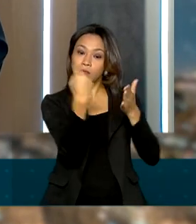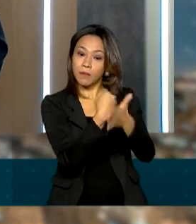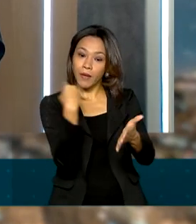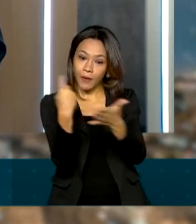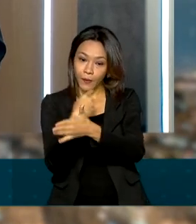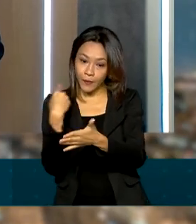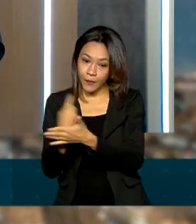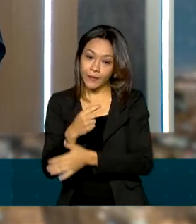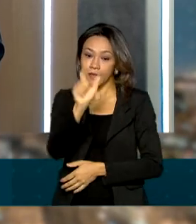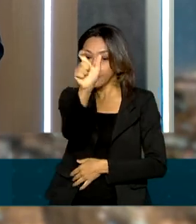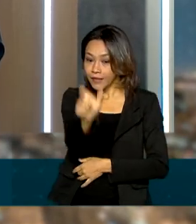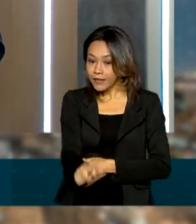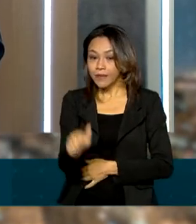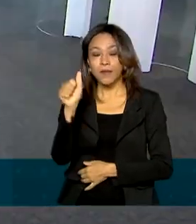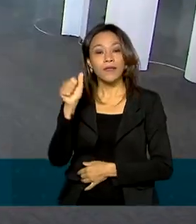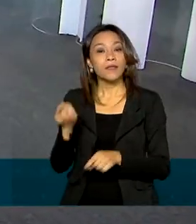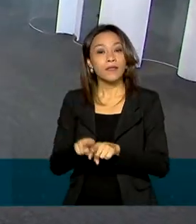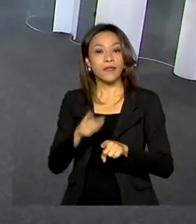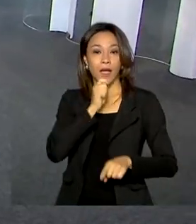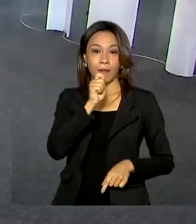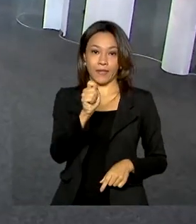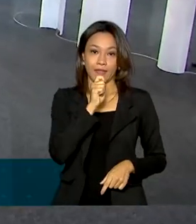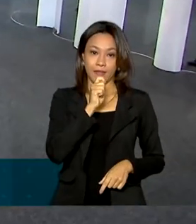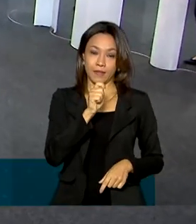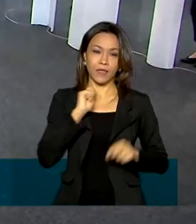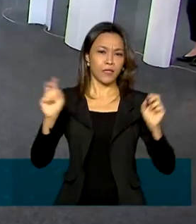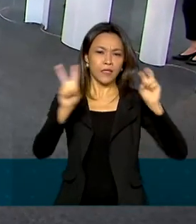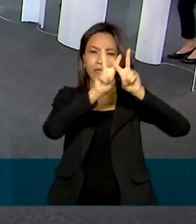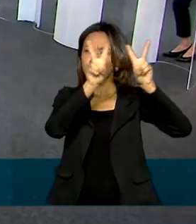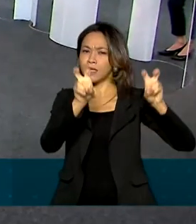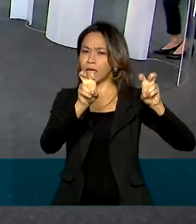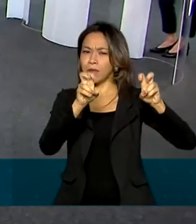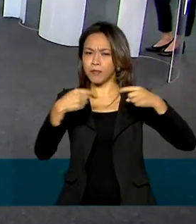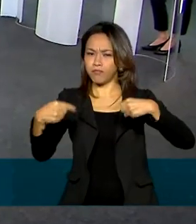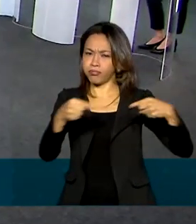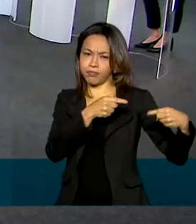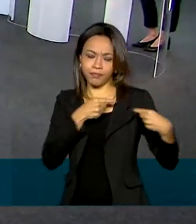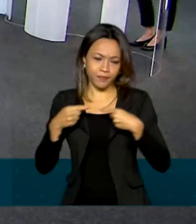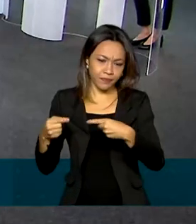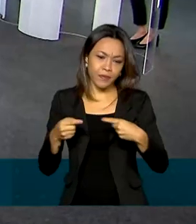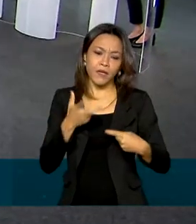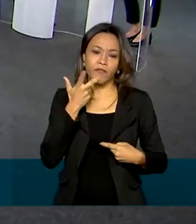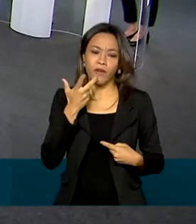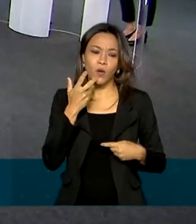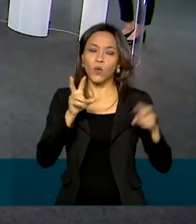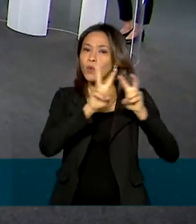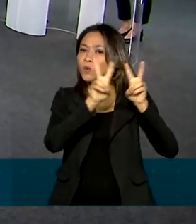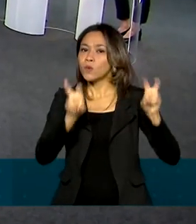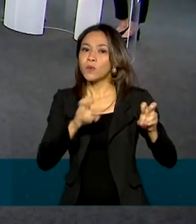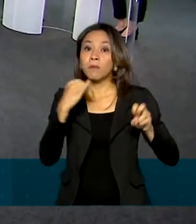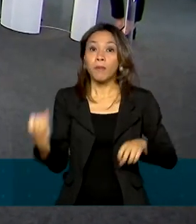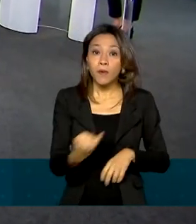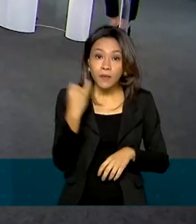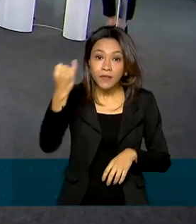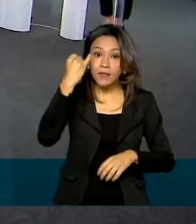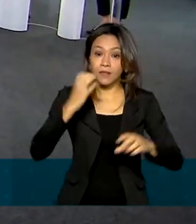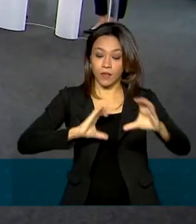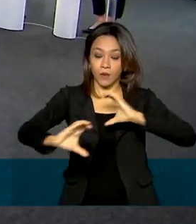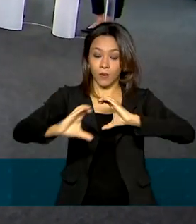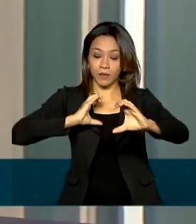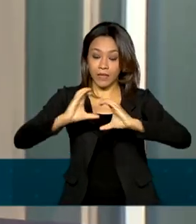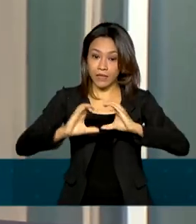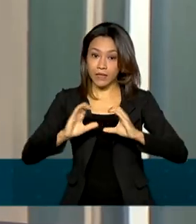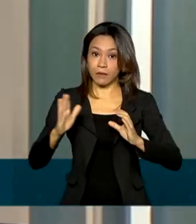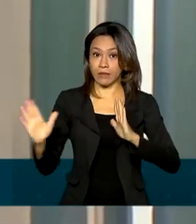apresentadora Marina Machado. Entre os assuntos discutidos, o ministro falou sobre a importância da comunicação na